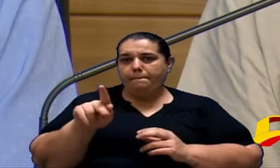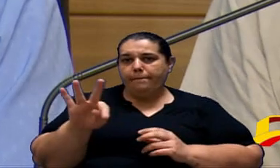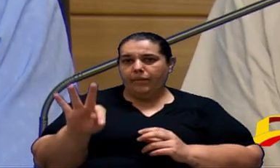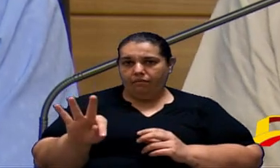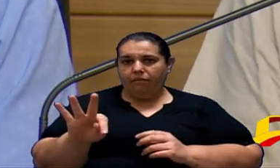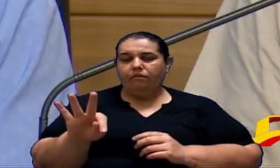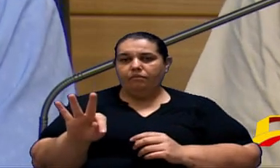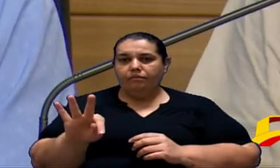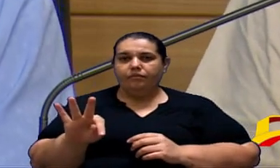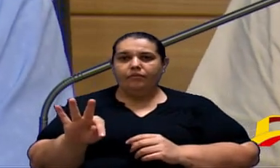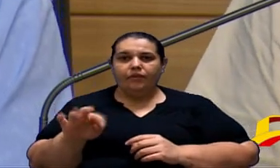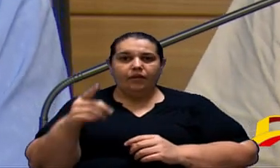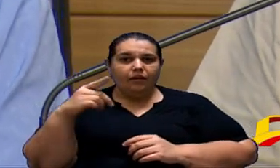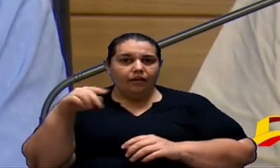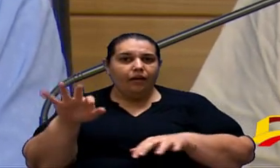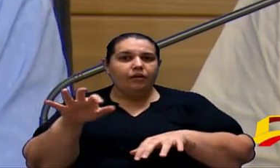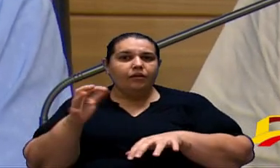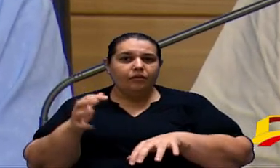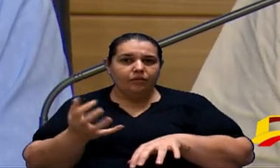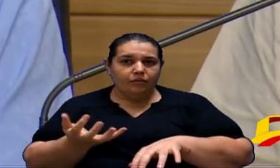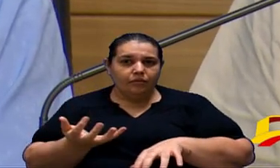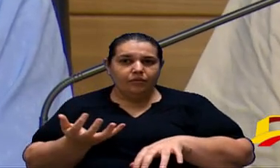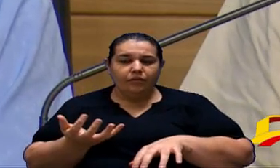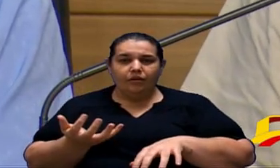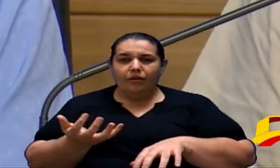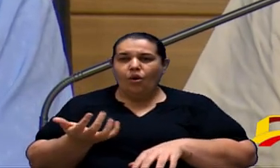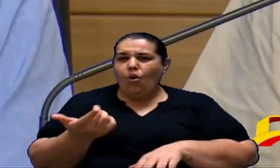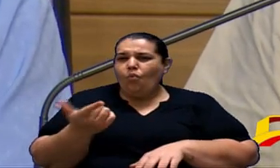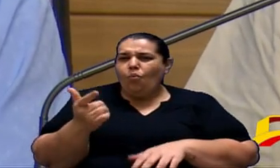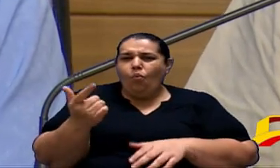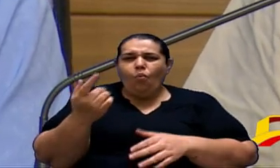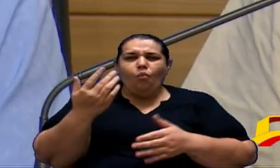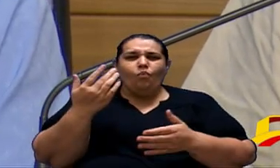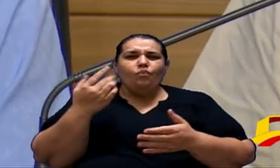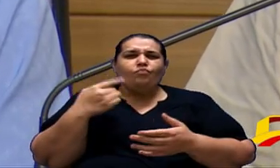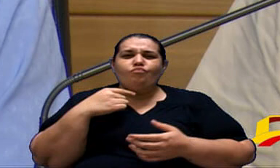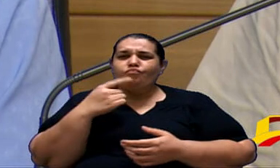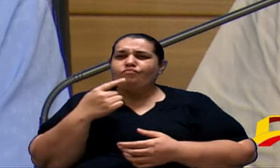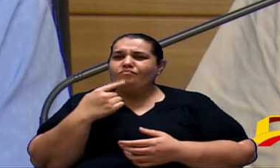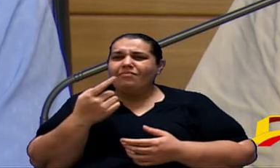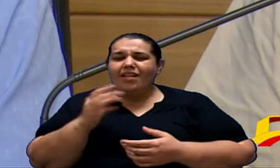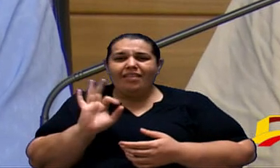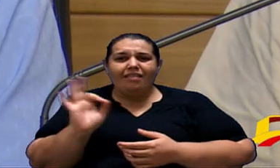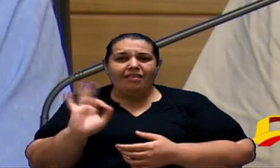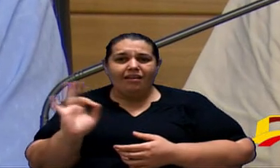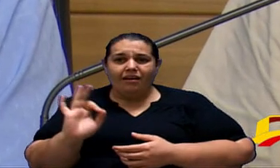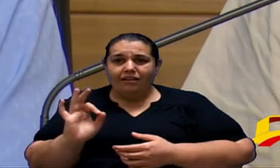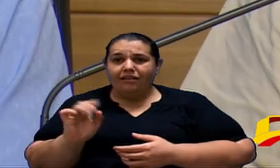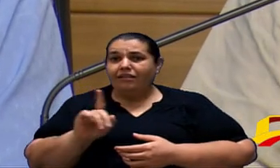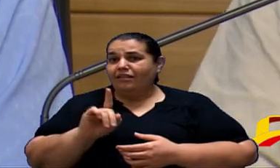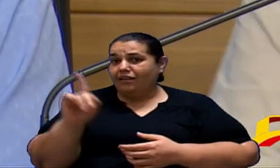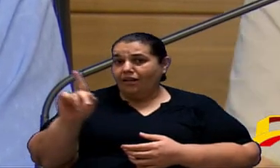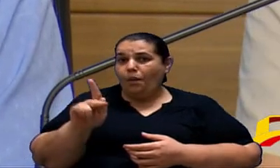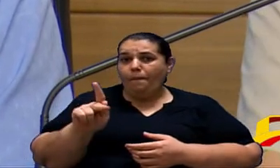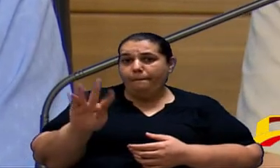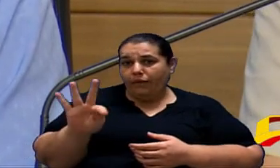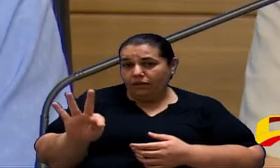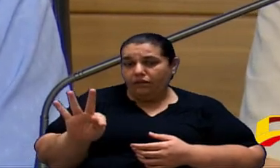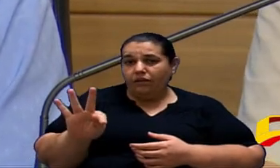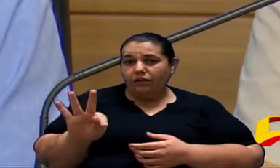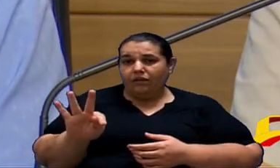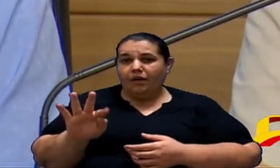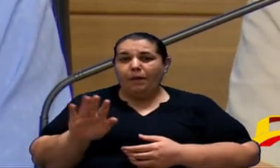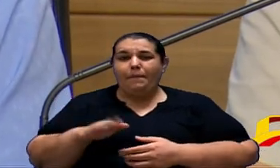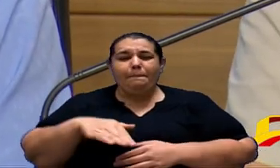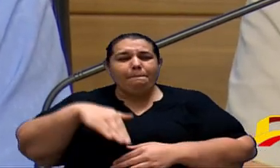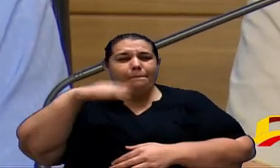que lá no Congresso Nacional eu não tenho dúvida nenhuma a nossa bancada federal que hoje tem mais